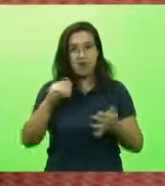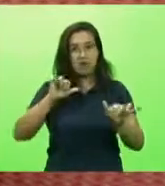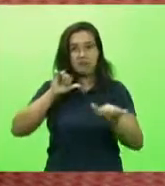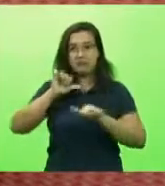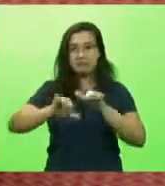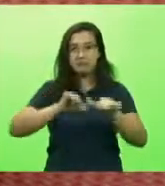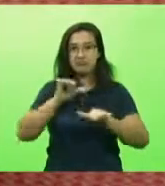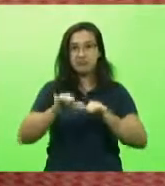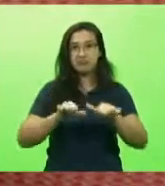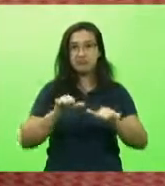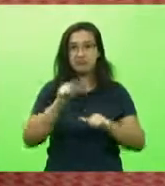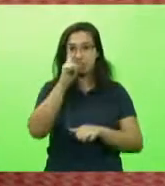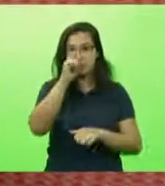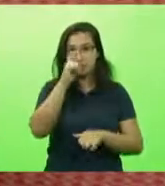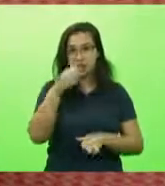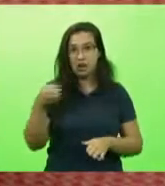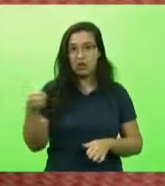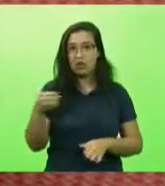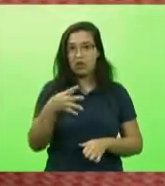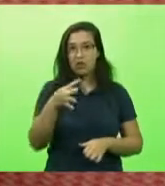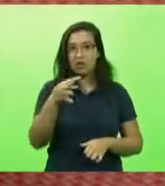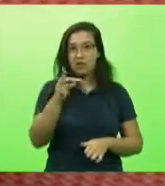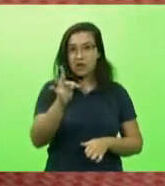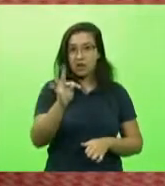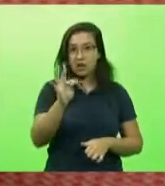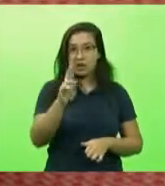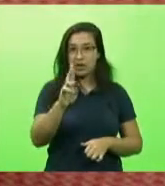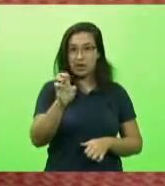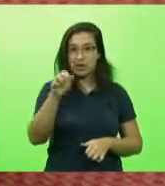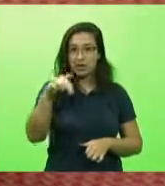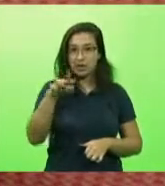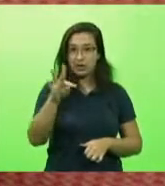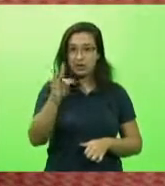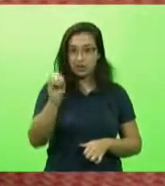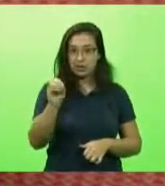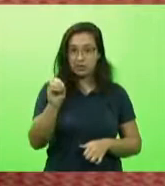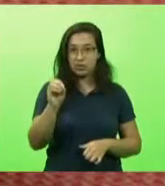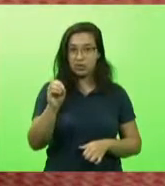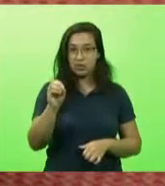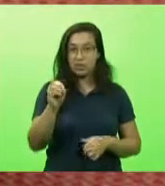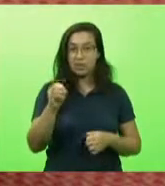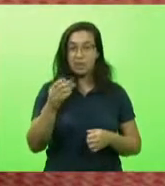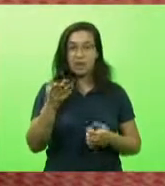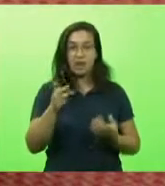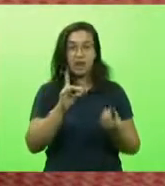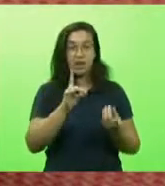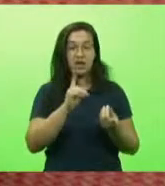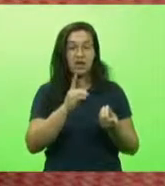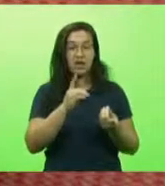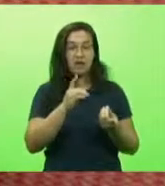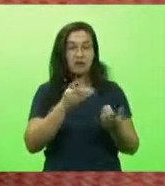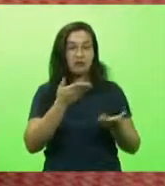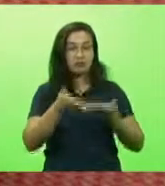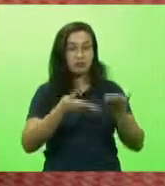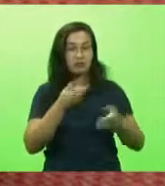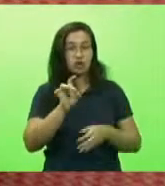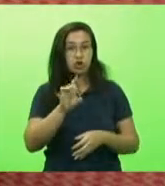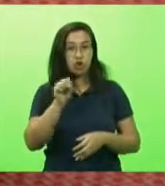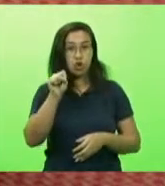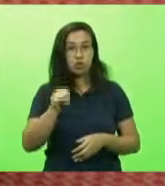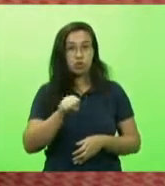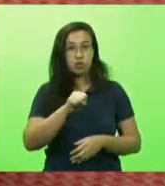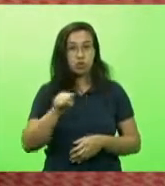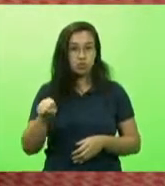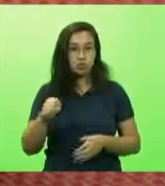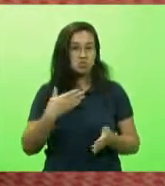Trento um hospital com 52 leitos, atende só pelo SUS, faz qualquer tipo de